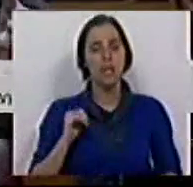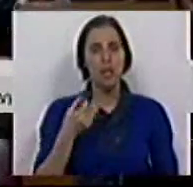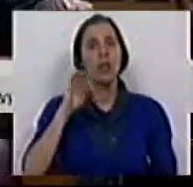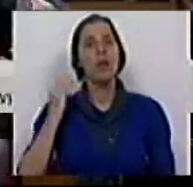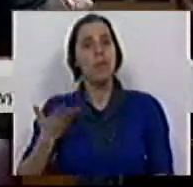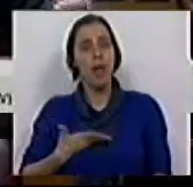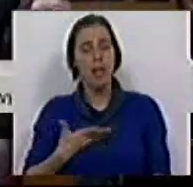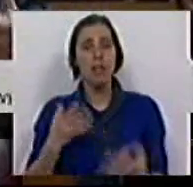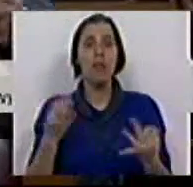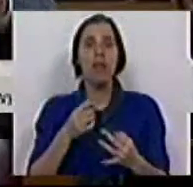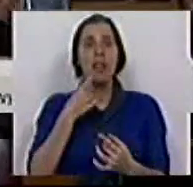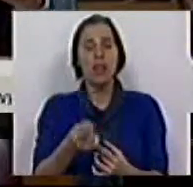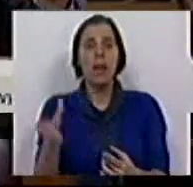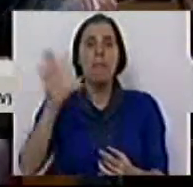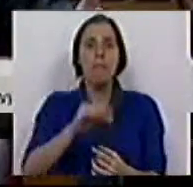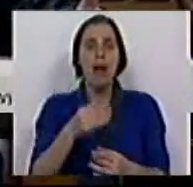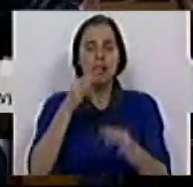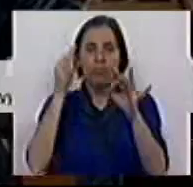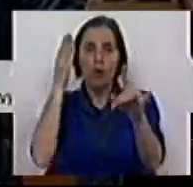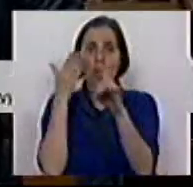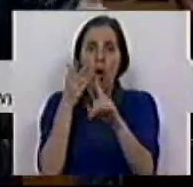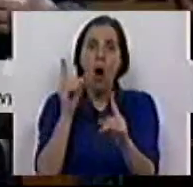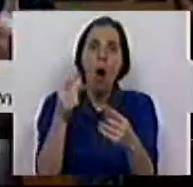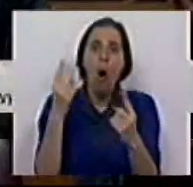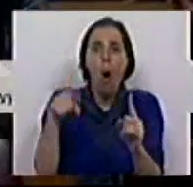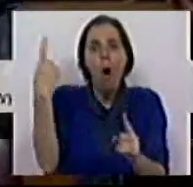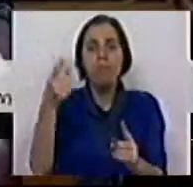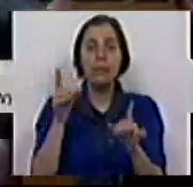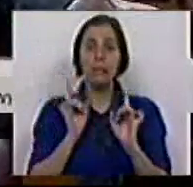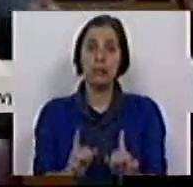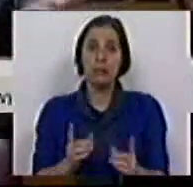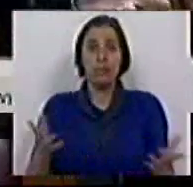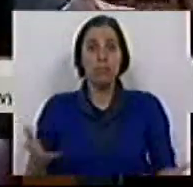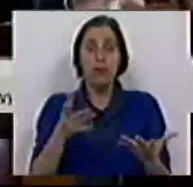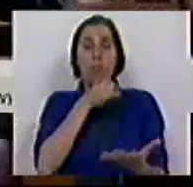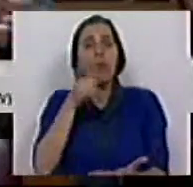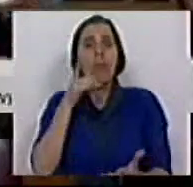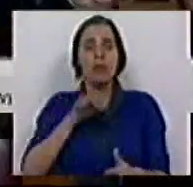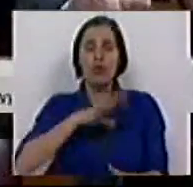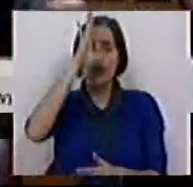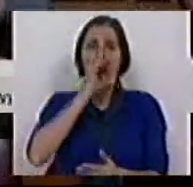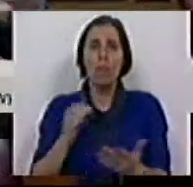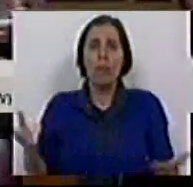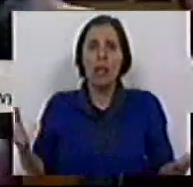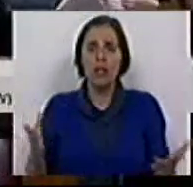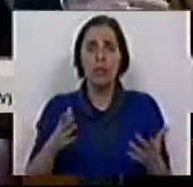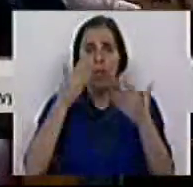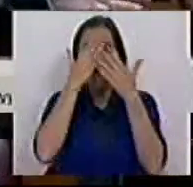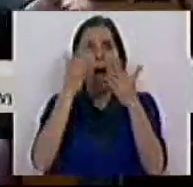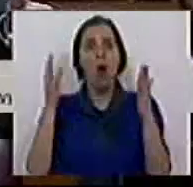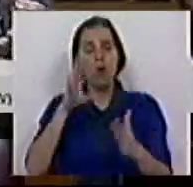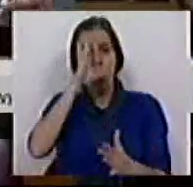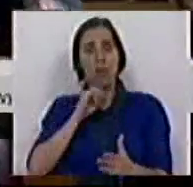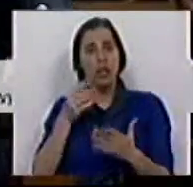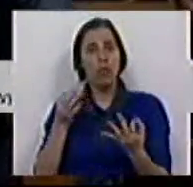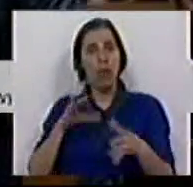e do PSD tivessem dito mais em concreto, porque estas foram promessas do Sr. Ministro, foi uma abertura do Sr.